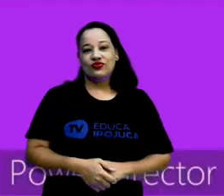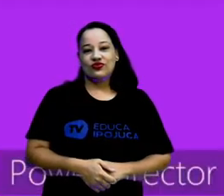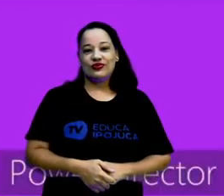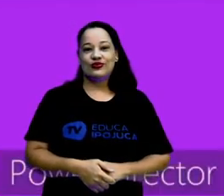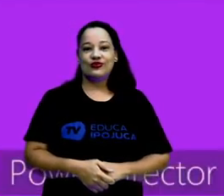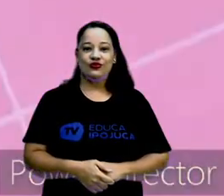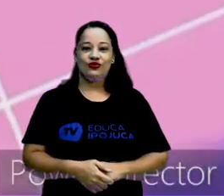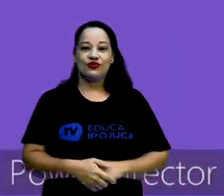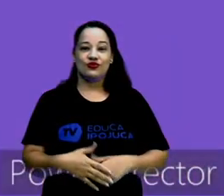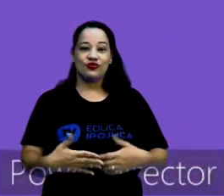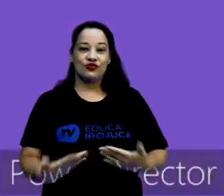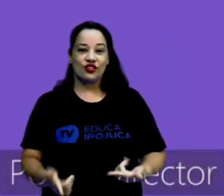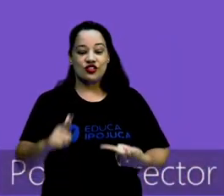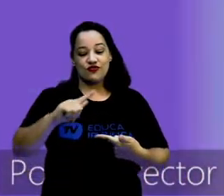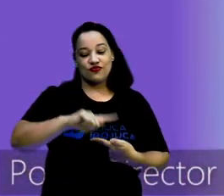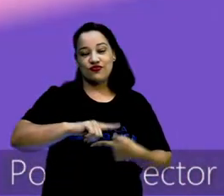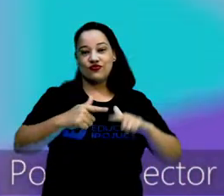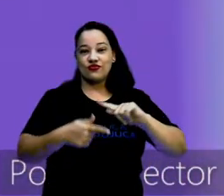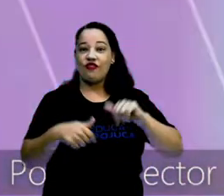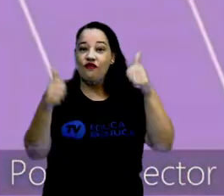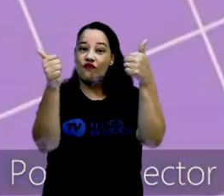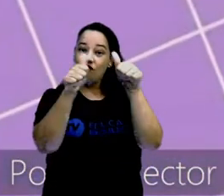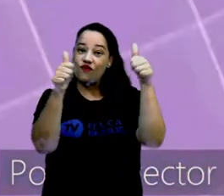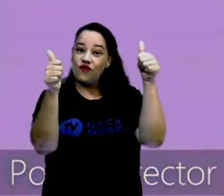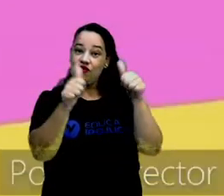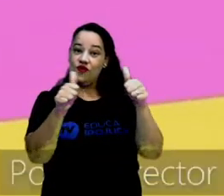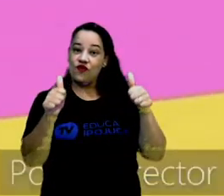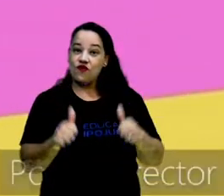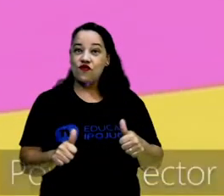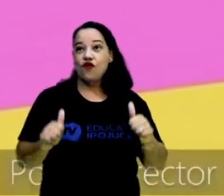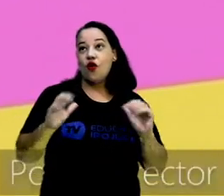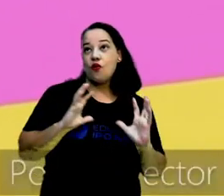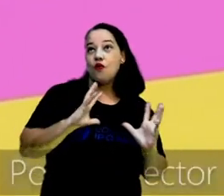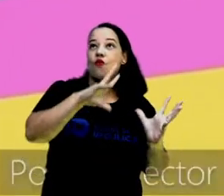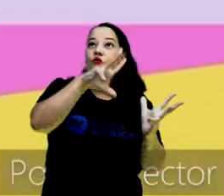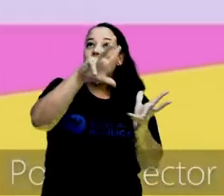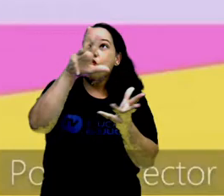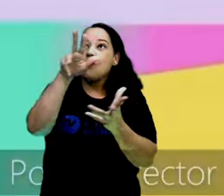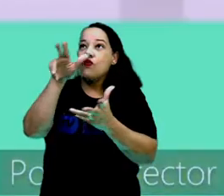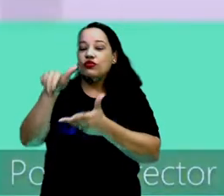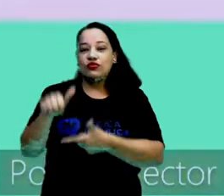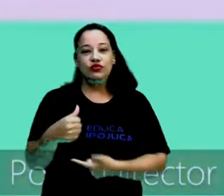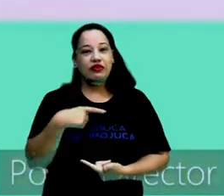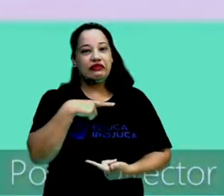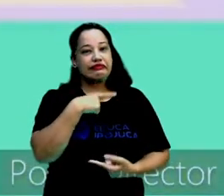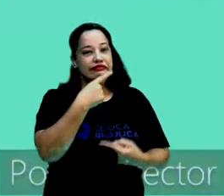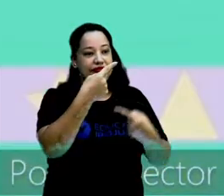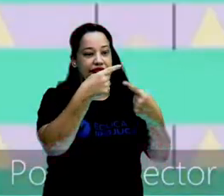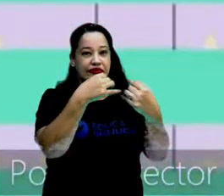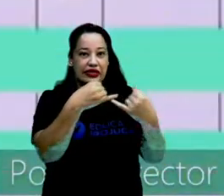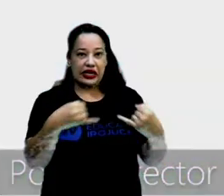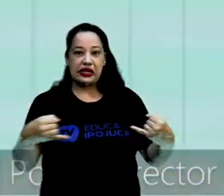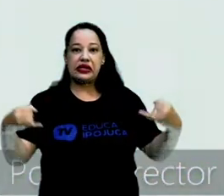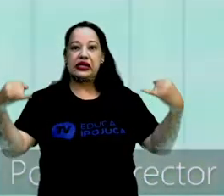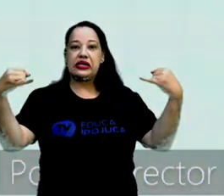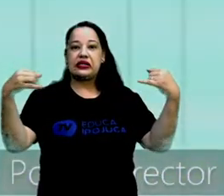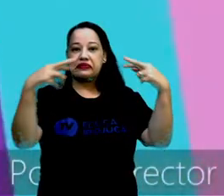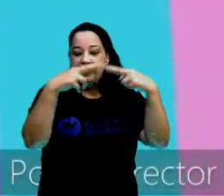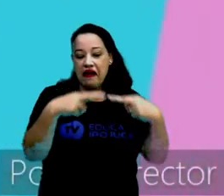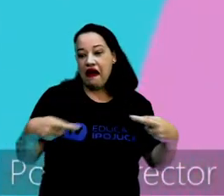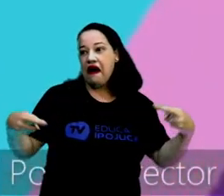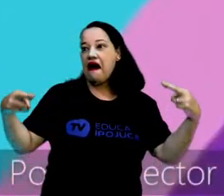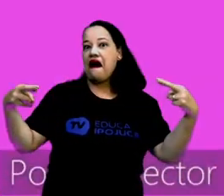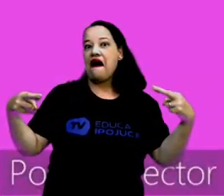De formas geométricas o mundo é feito, linhas curvas retas, tudo bem